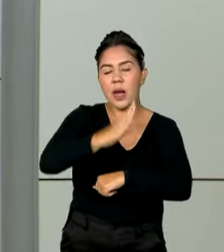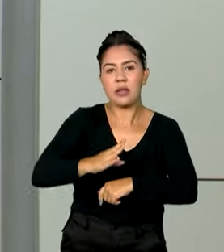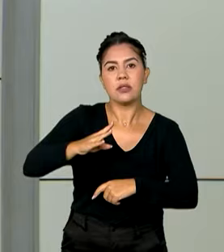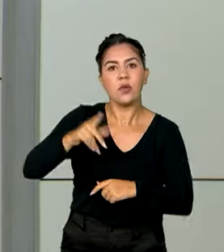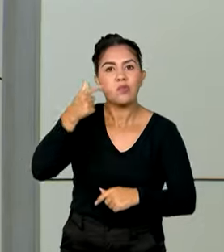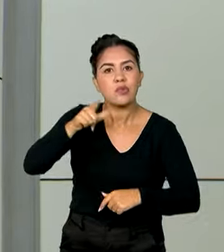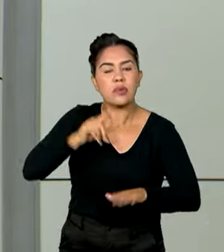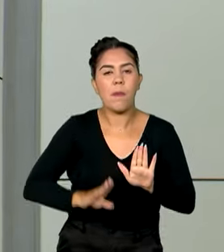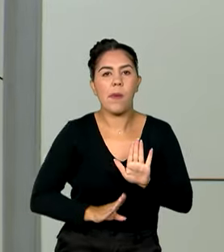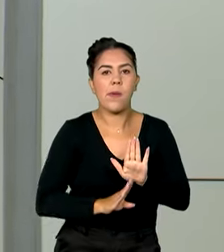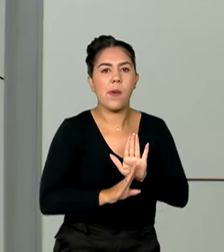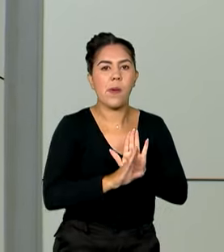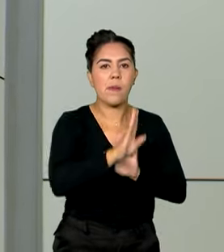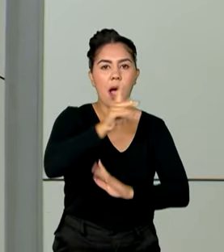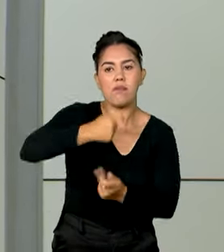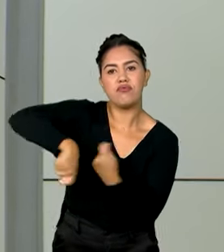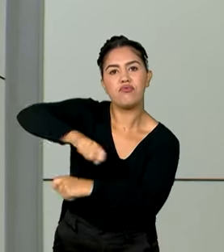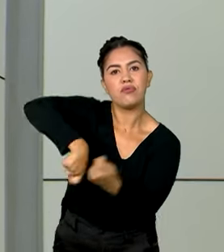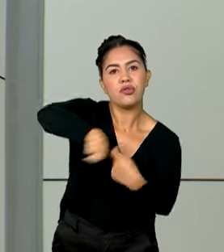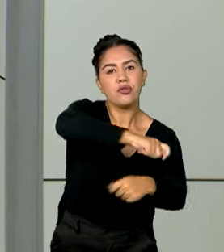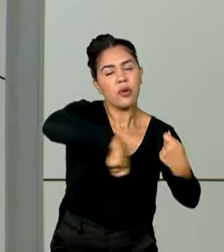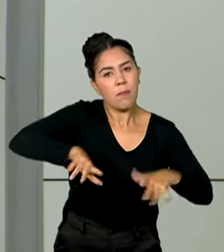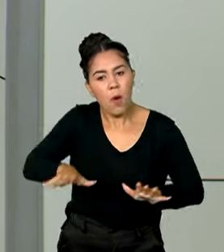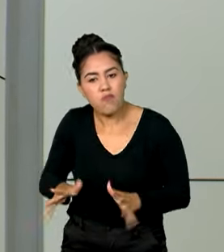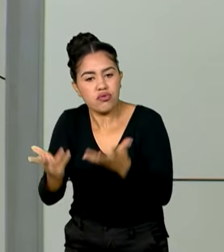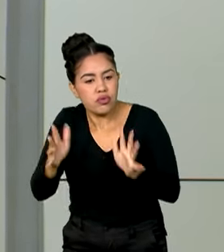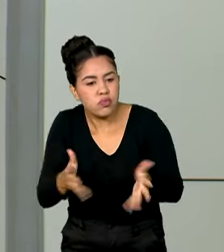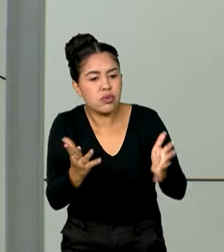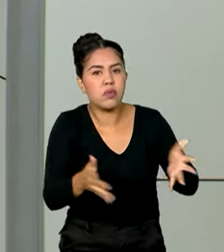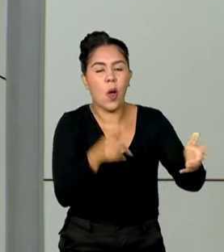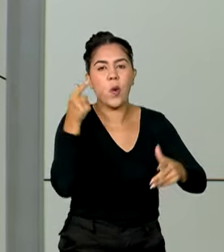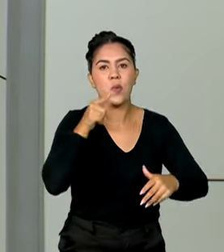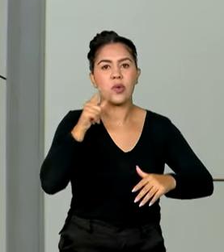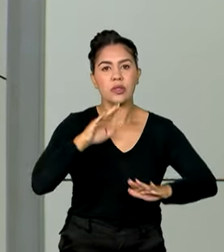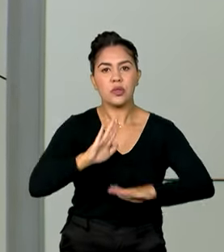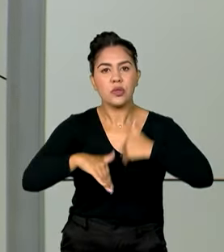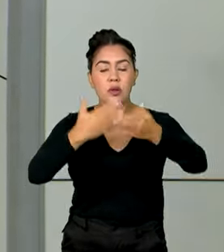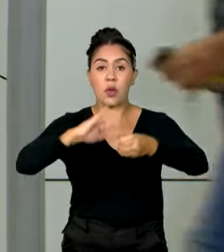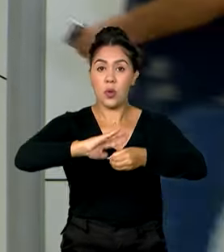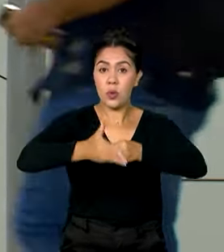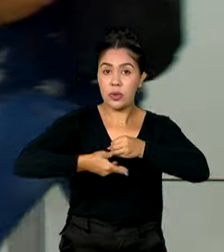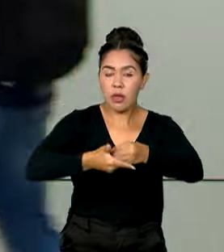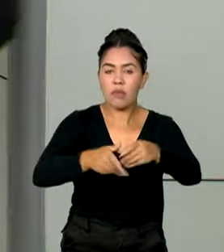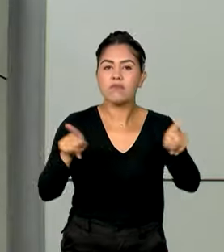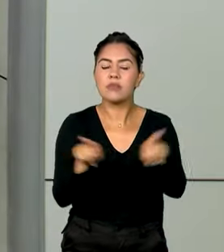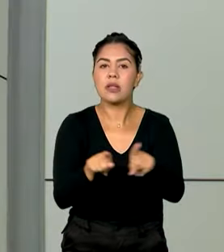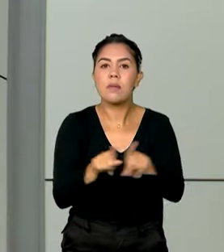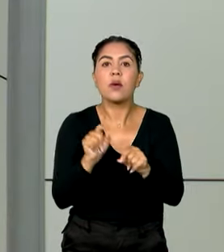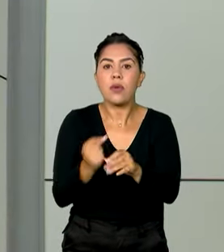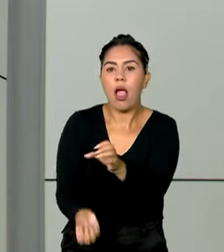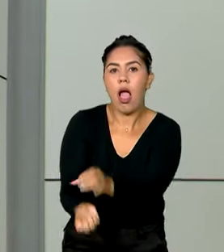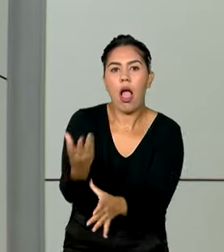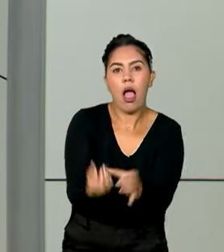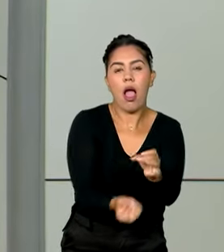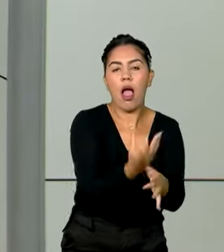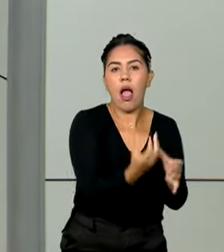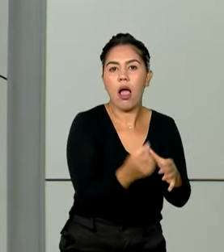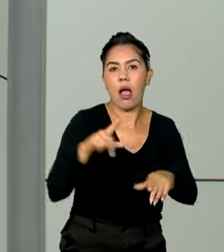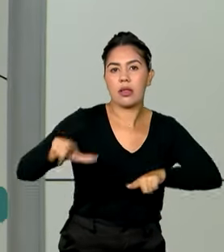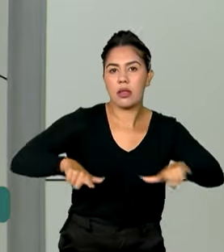incentivar o mercado de crédito, promovem o desenvolvimento sustentável e a criação de empregos.